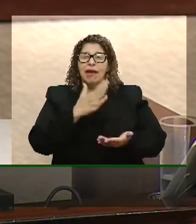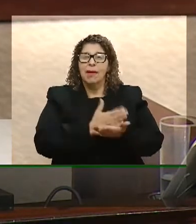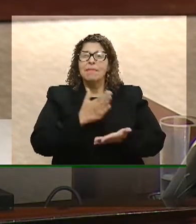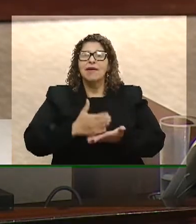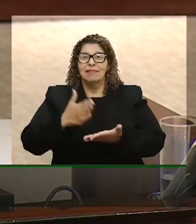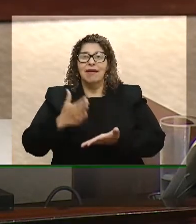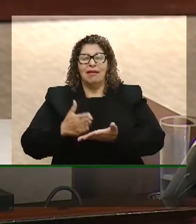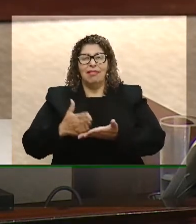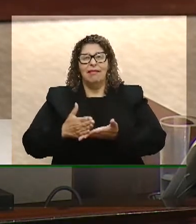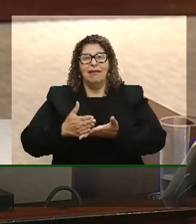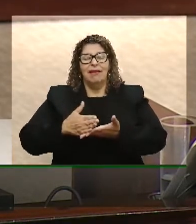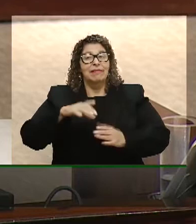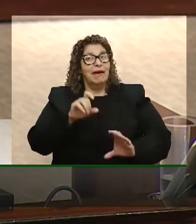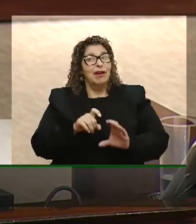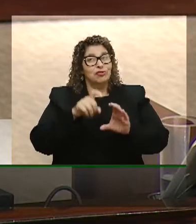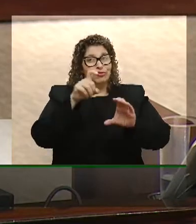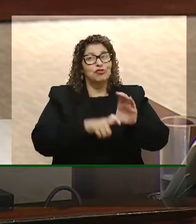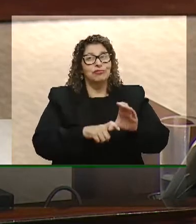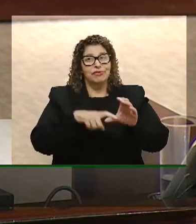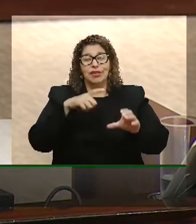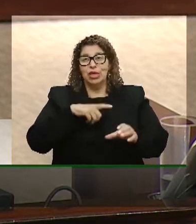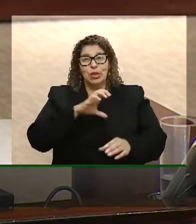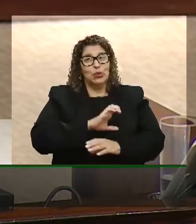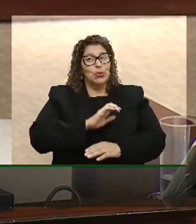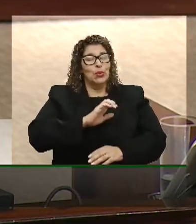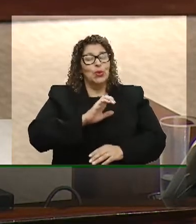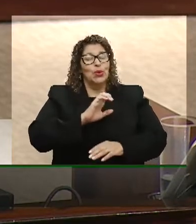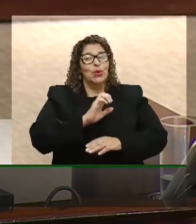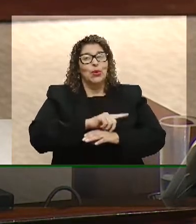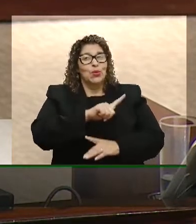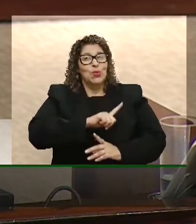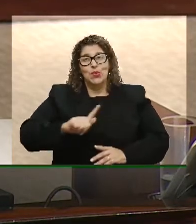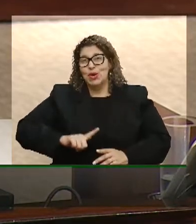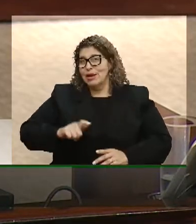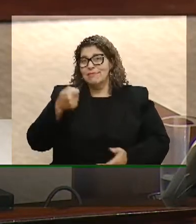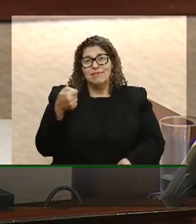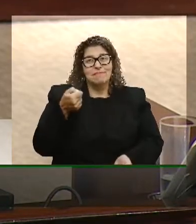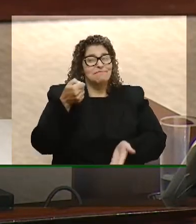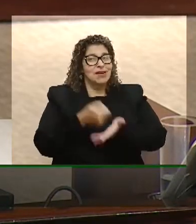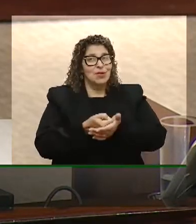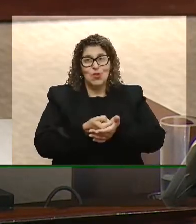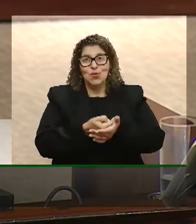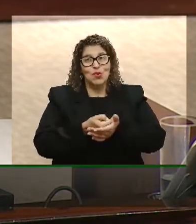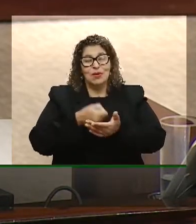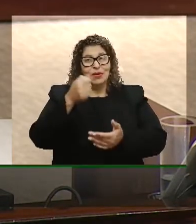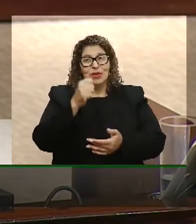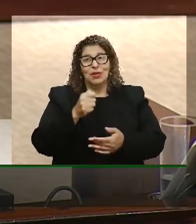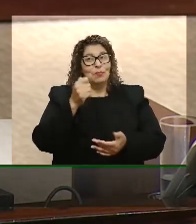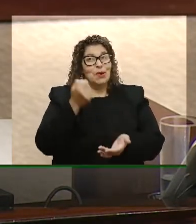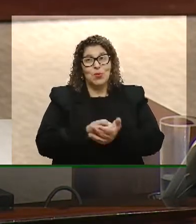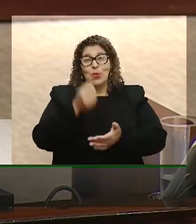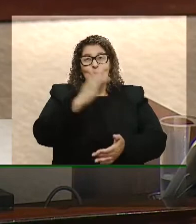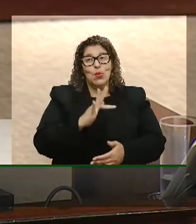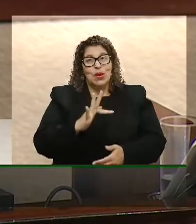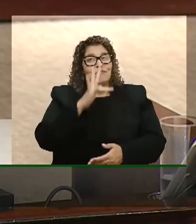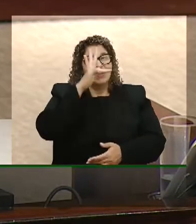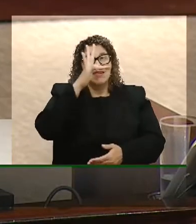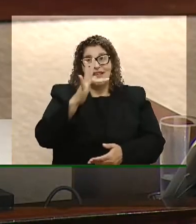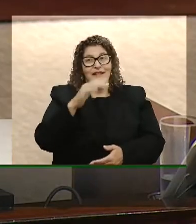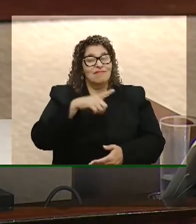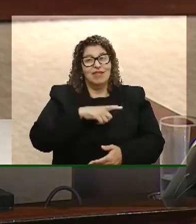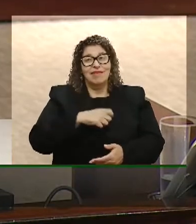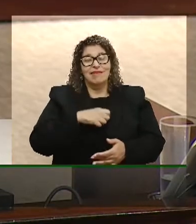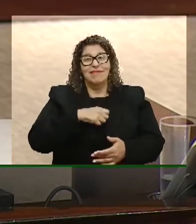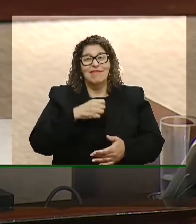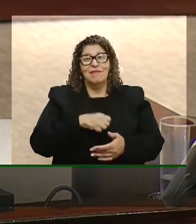não pagou, e por isso que ele contabiliza a parcela da dívida com a União que ele não paga, como se fosse uma despesa e